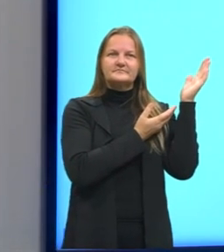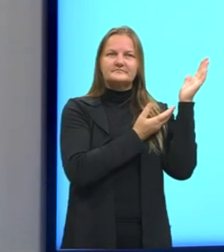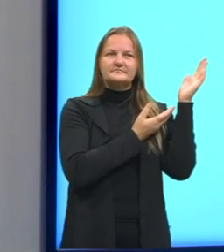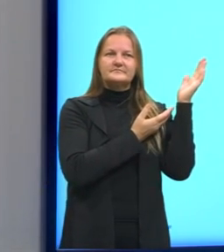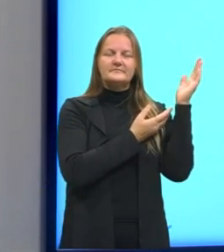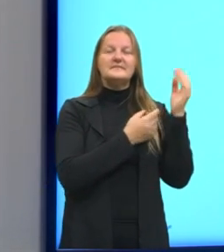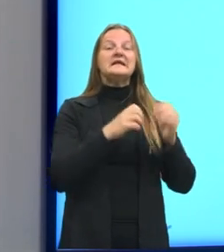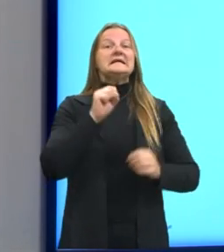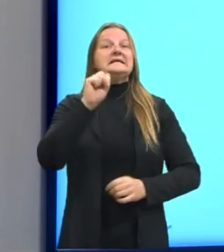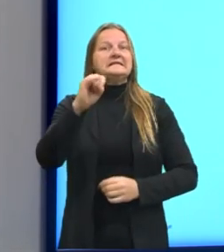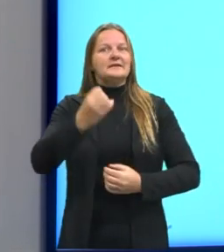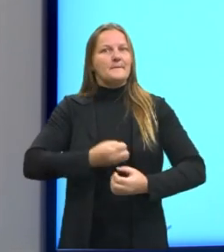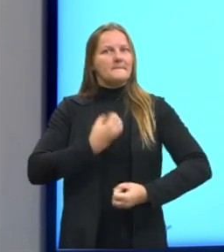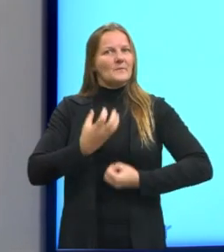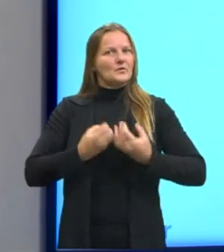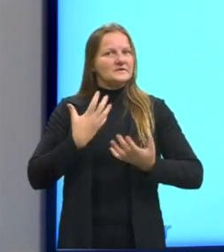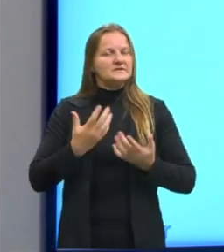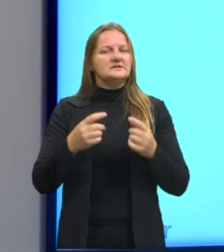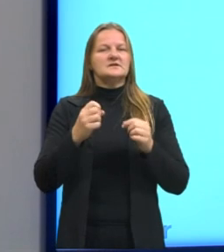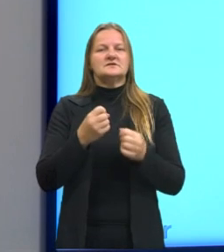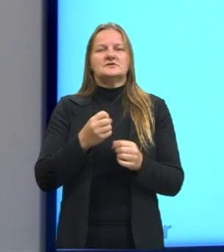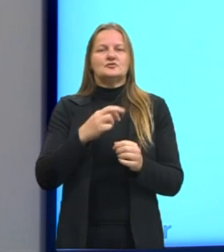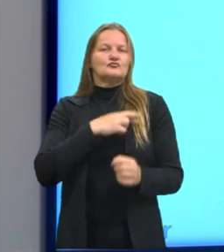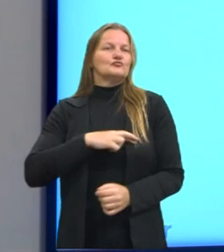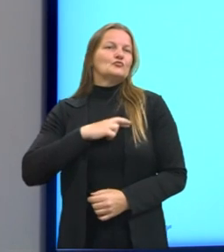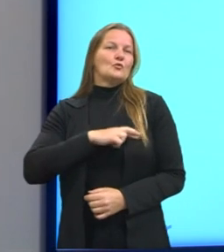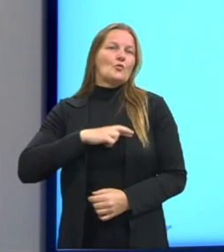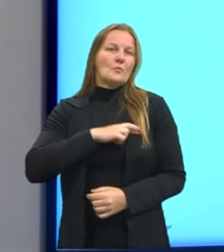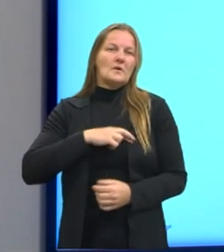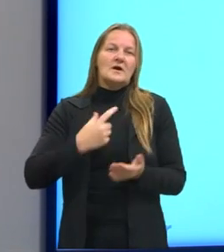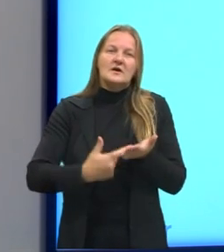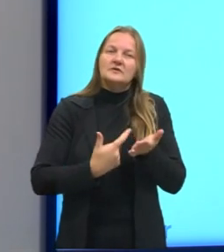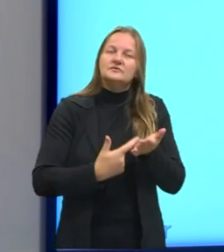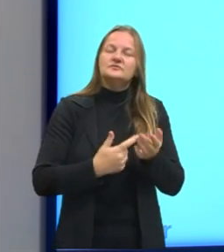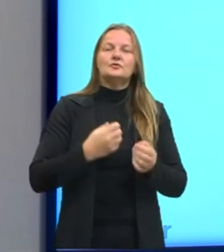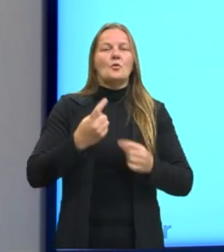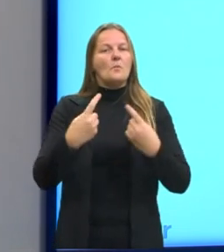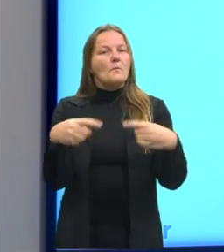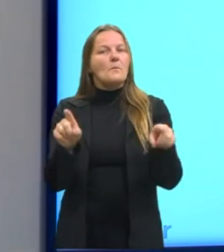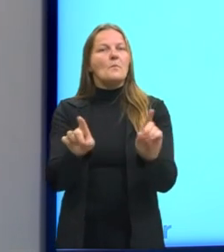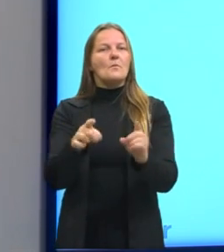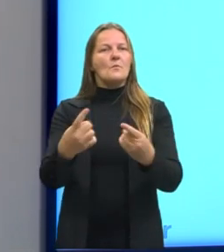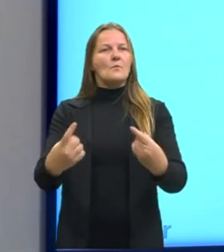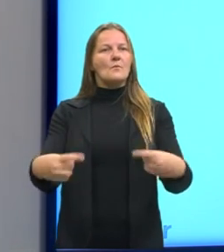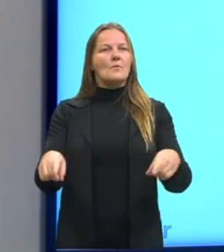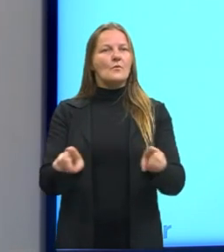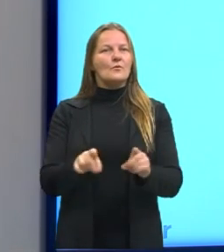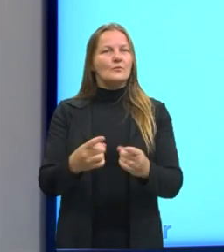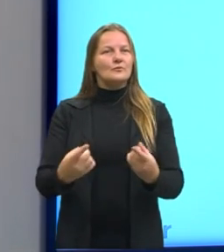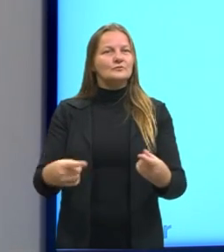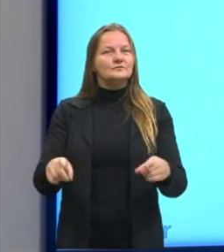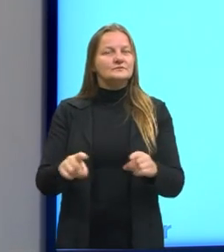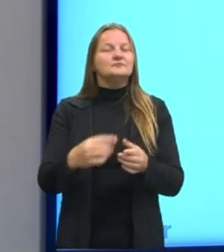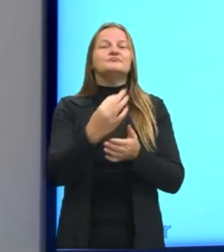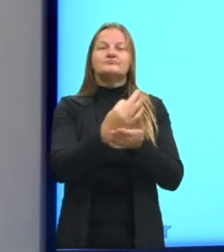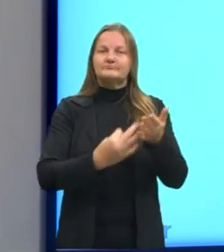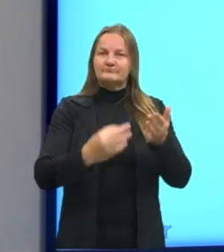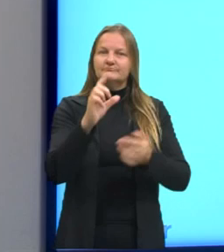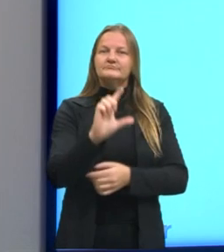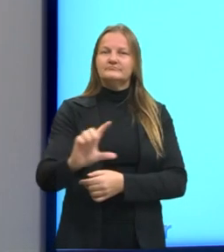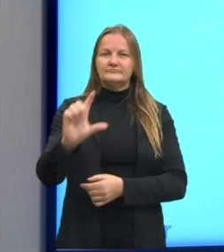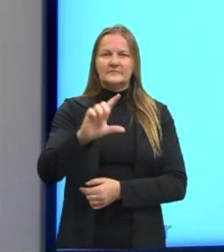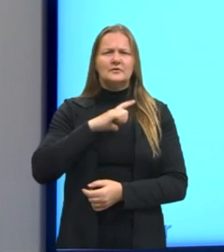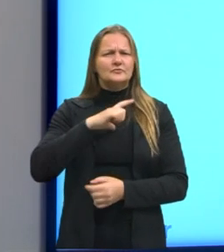uma poesia, se é um trecho de um romance, ou se é uma música. O texto literário